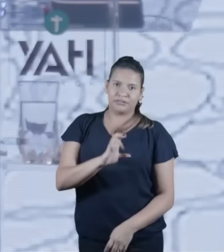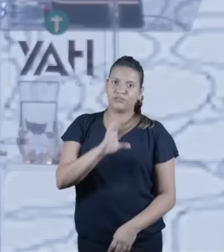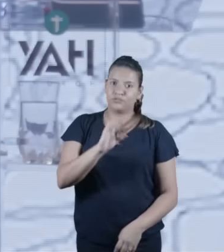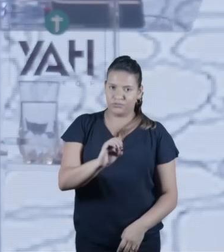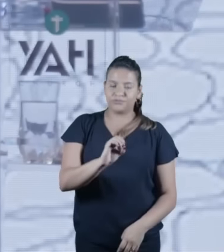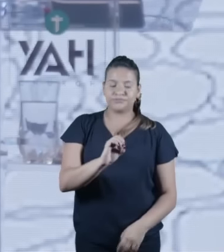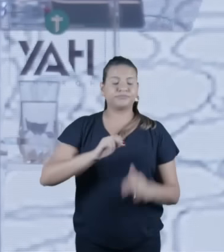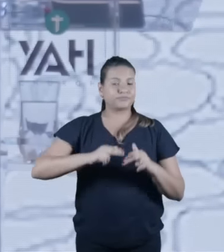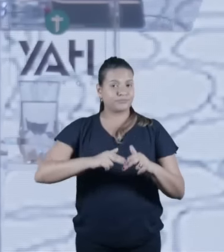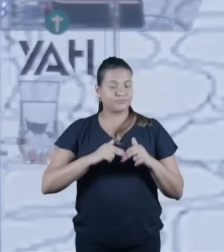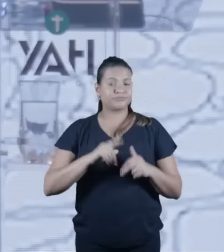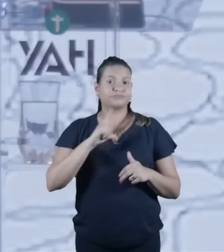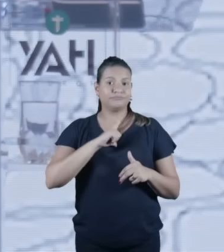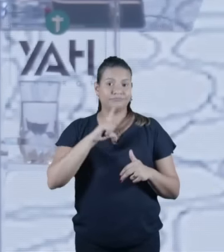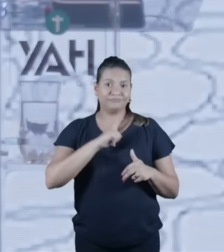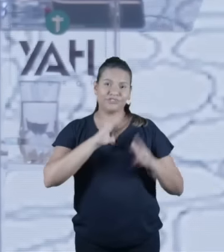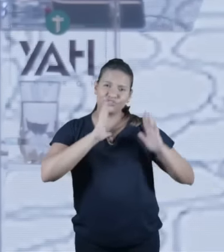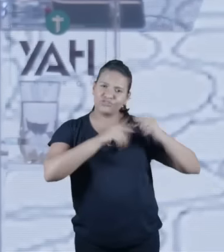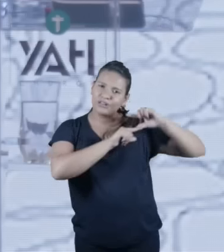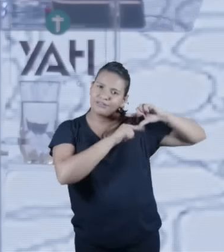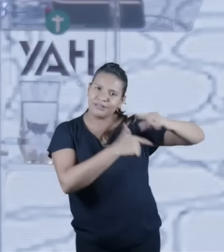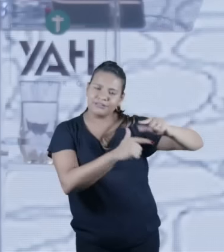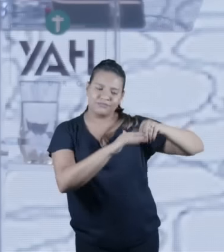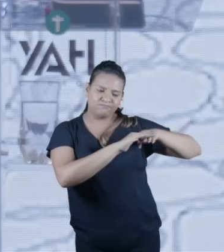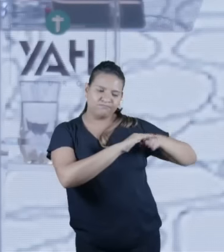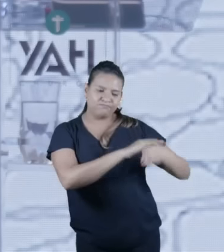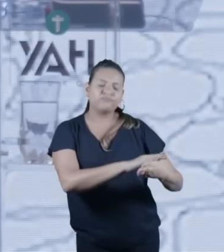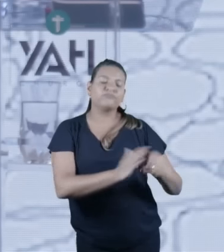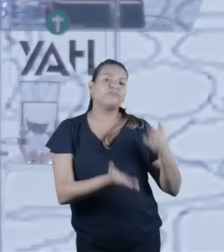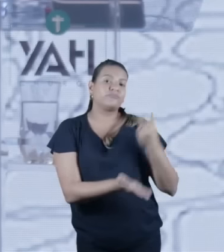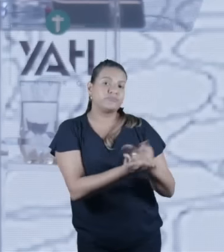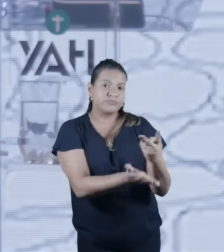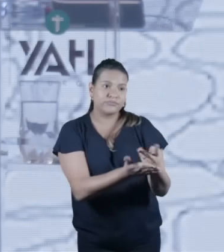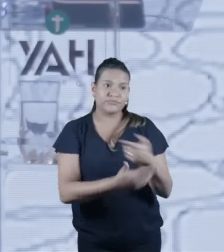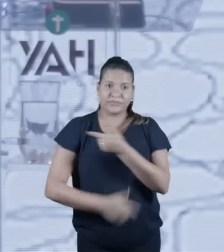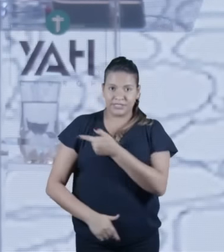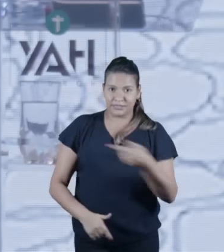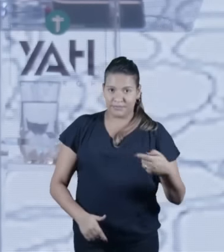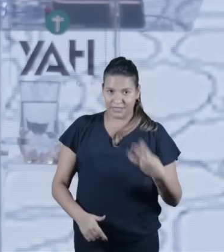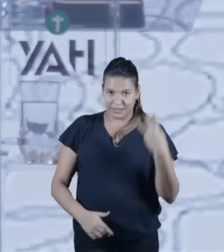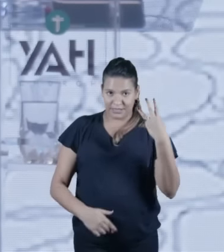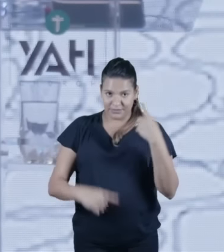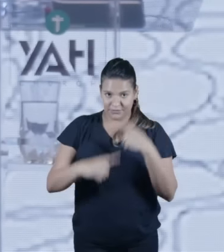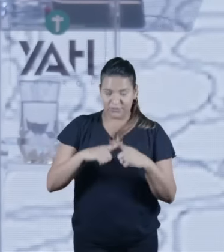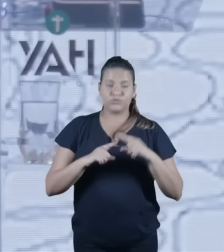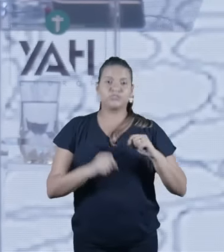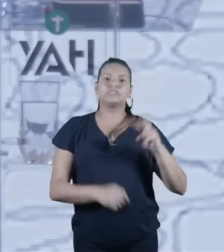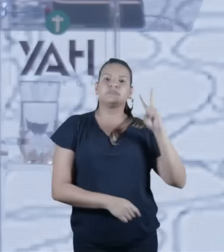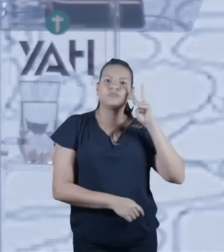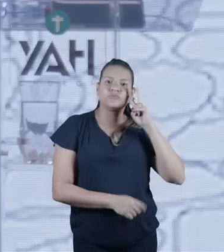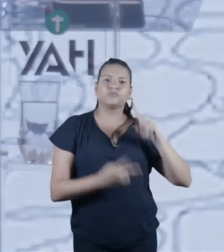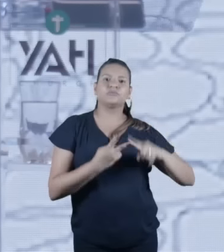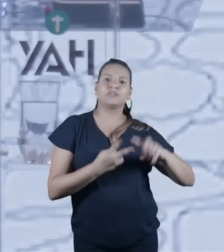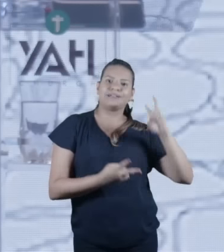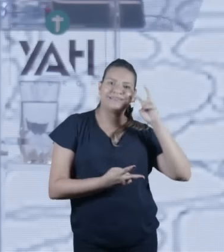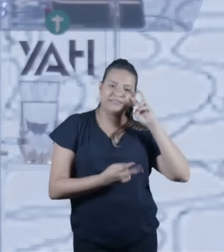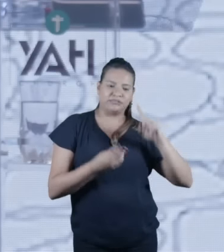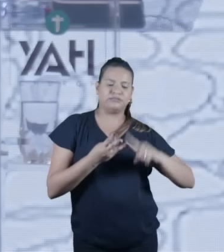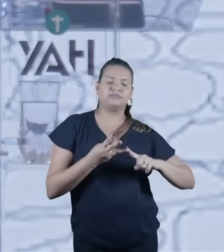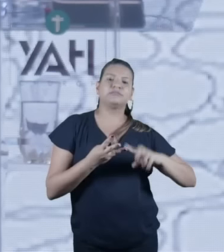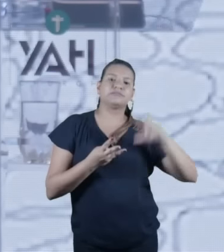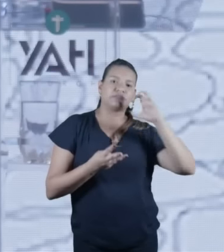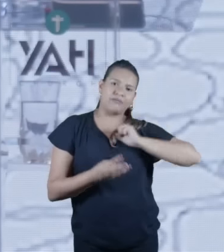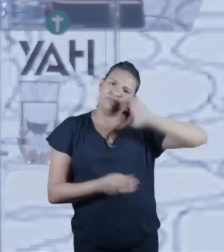três vezes por semana nas segundas quintas e sábados que os pergaminhos fossem abertos